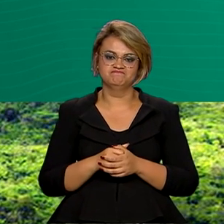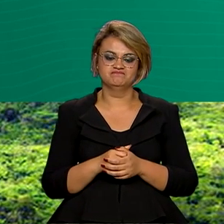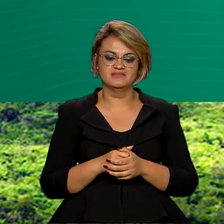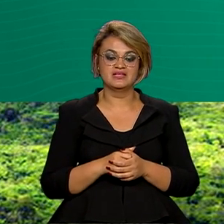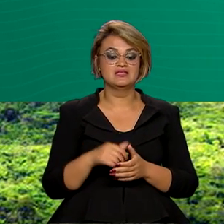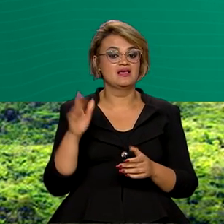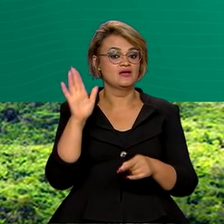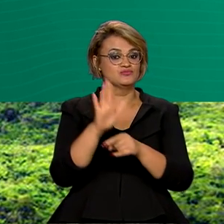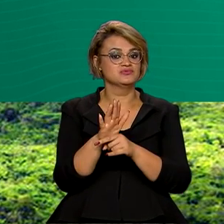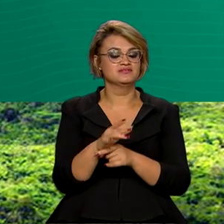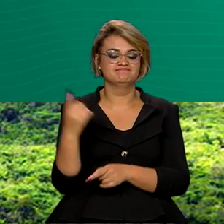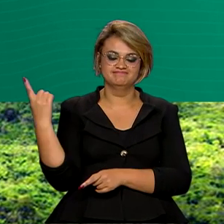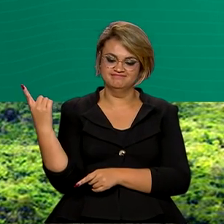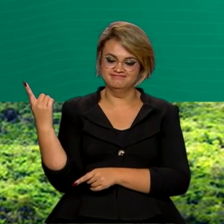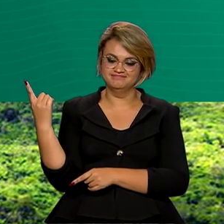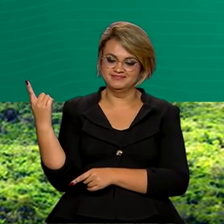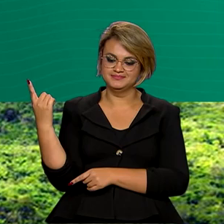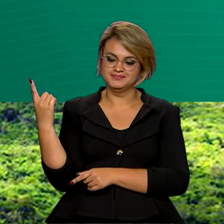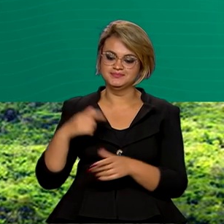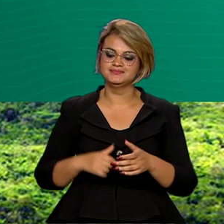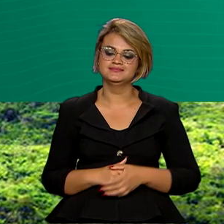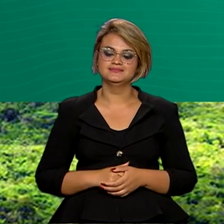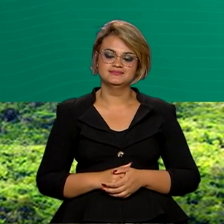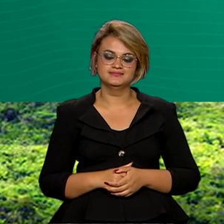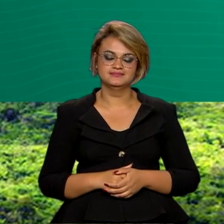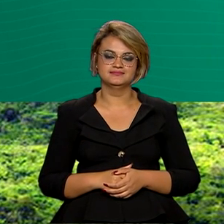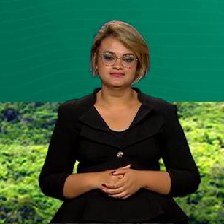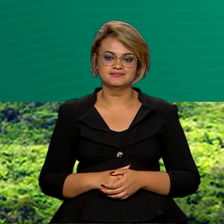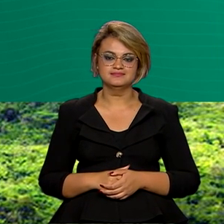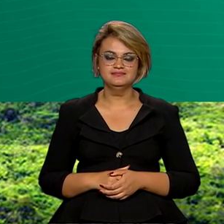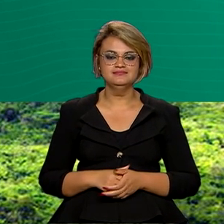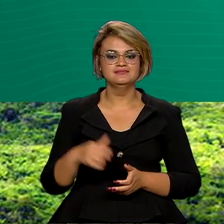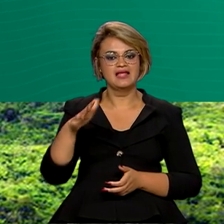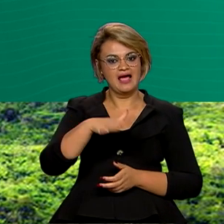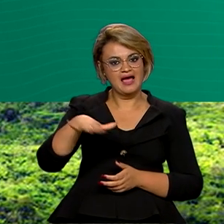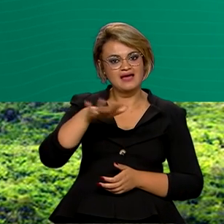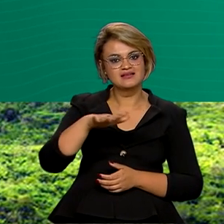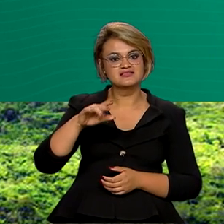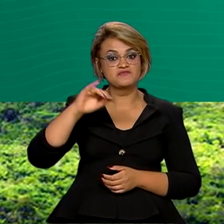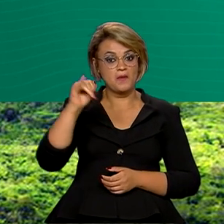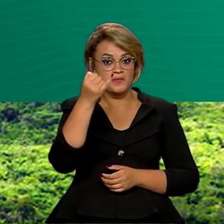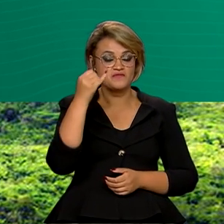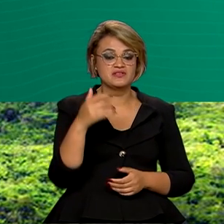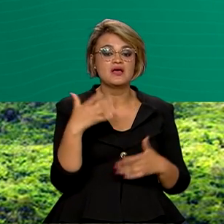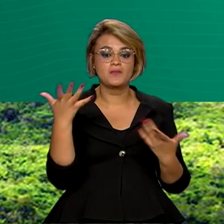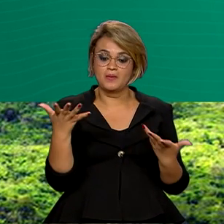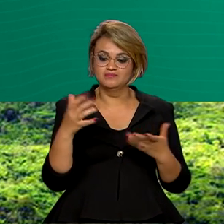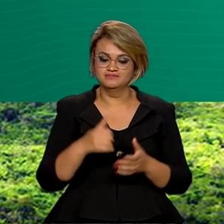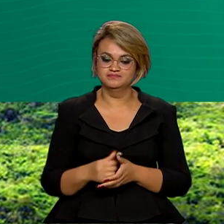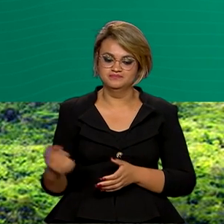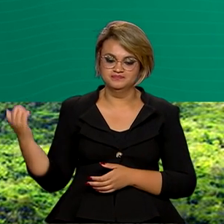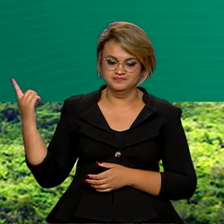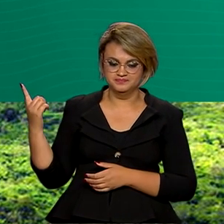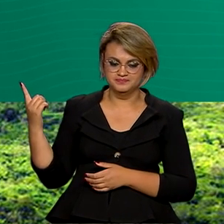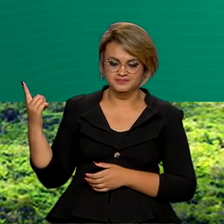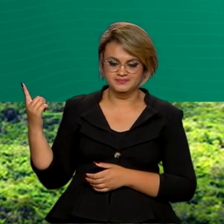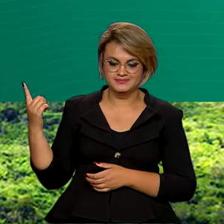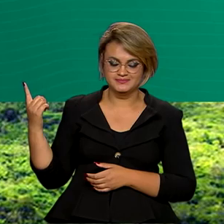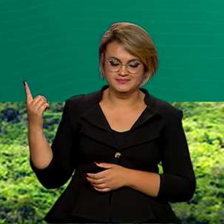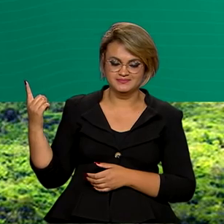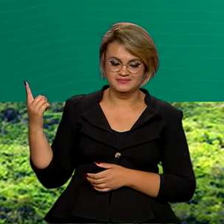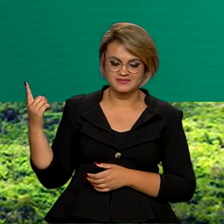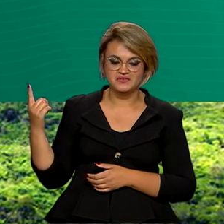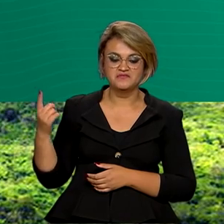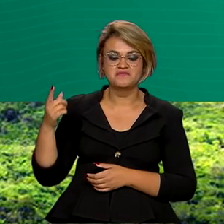beneficiando 3 milhões de consumidores. Dentre as áreas beneficiadas, está também o estado de Roraima, que